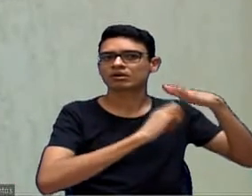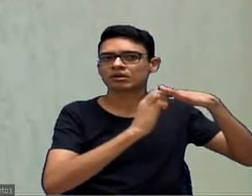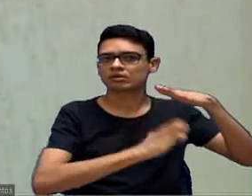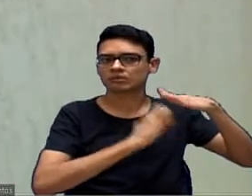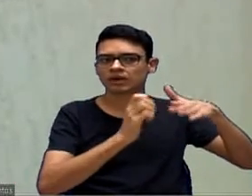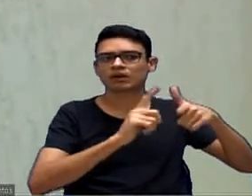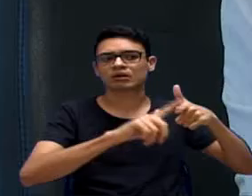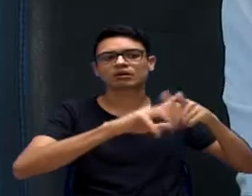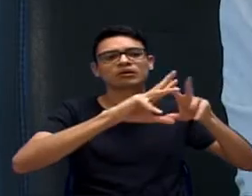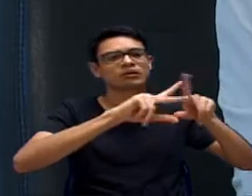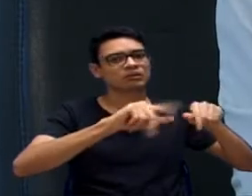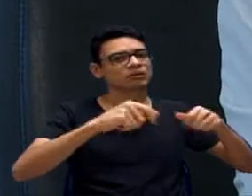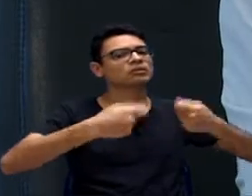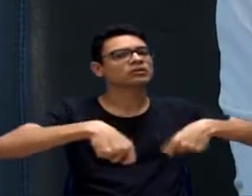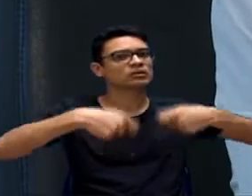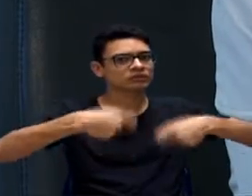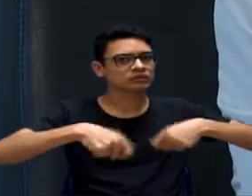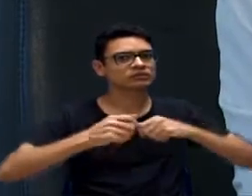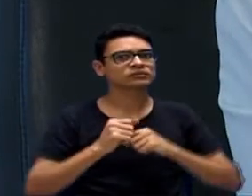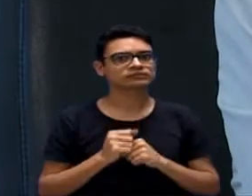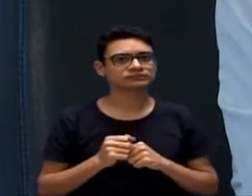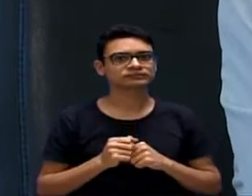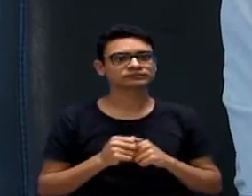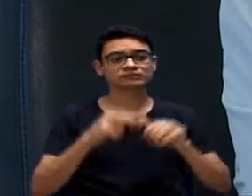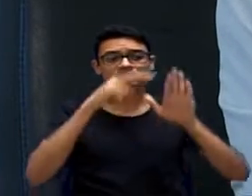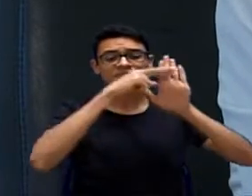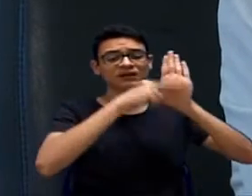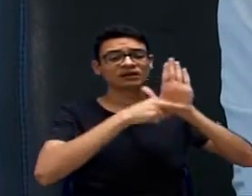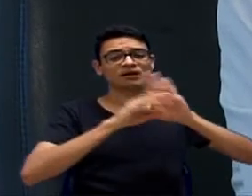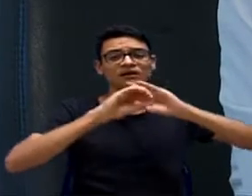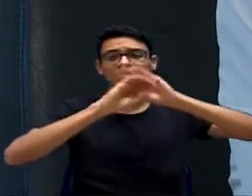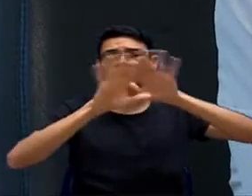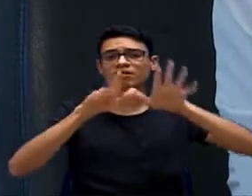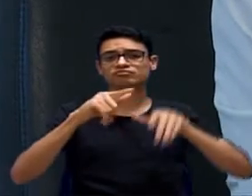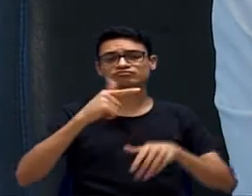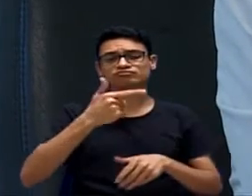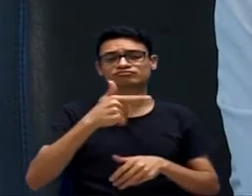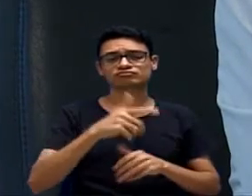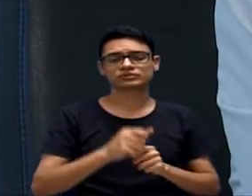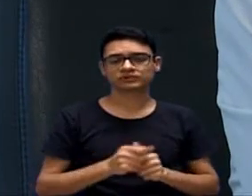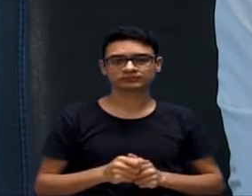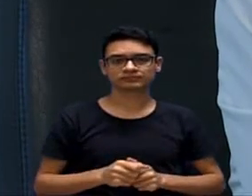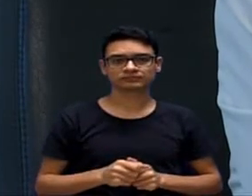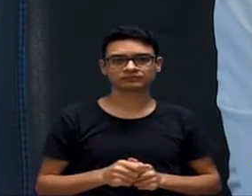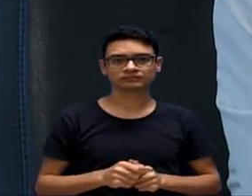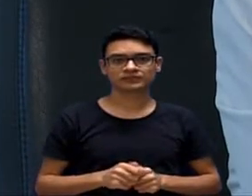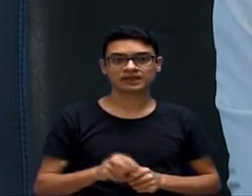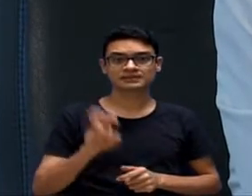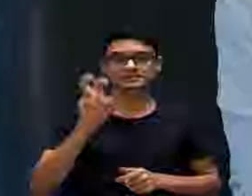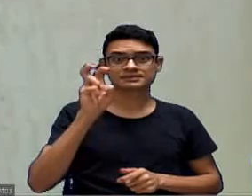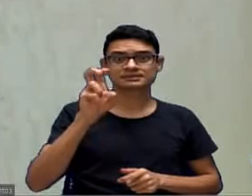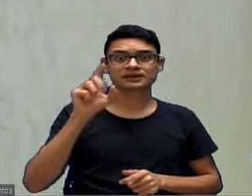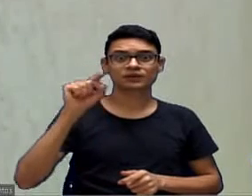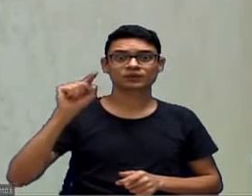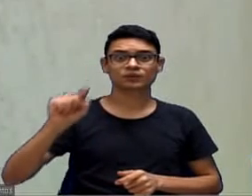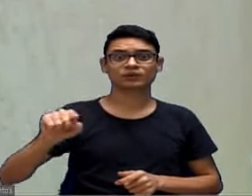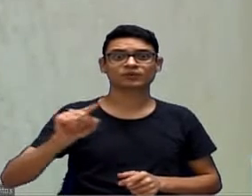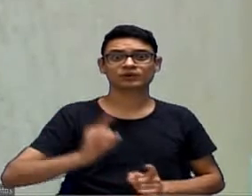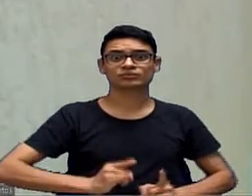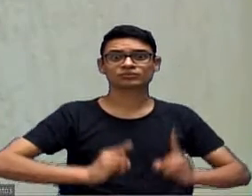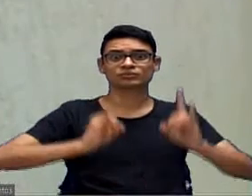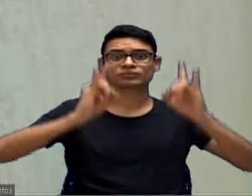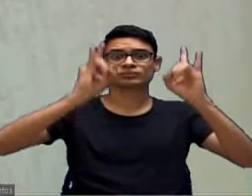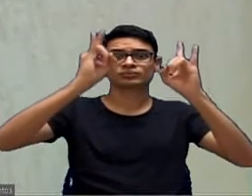isso? Que eu saiba nada. Não tem regras claras, vereador. Não tem. 5 mil condomínios,